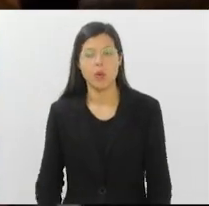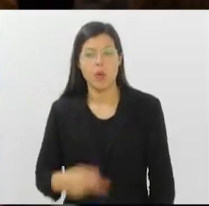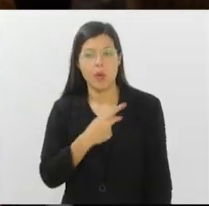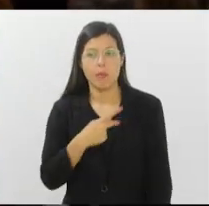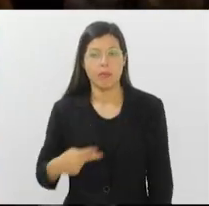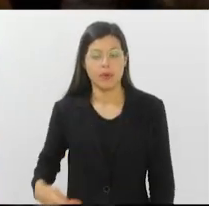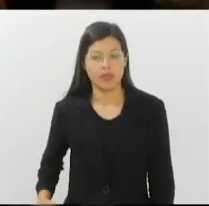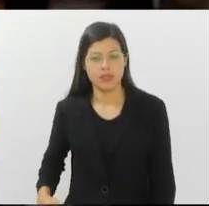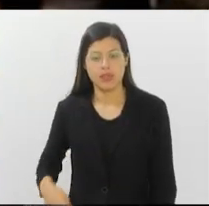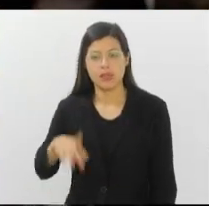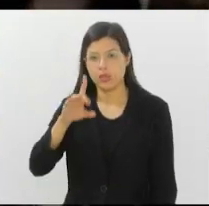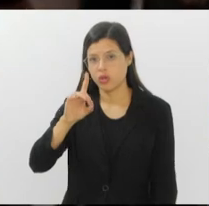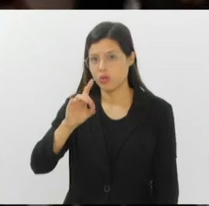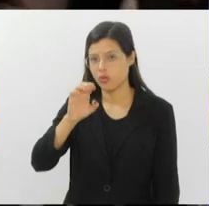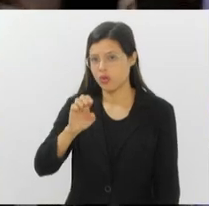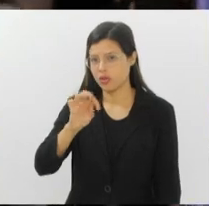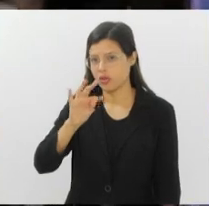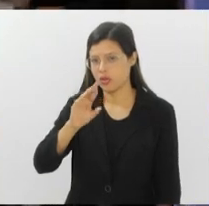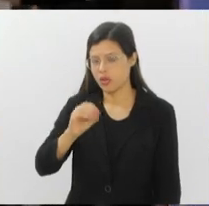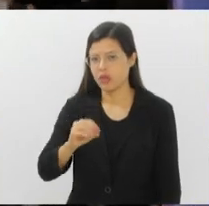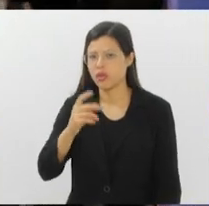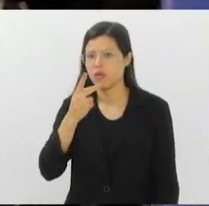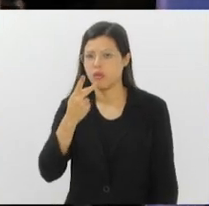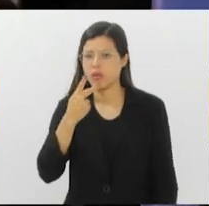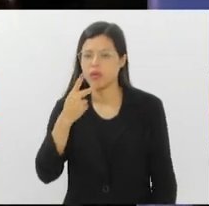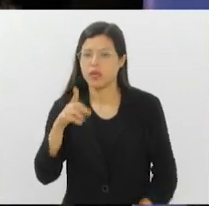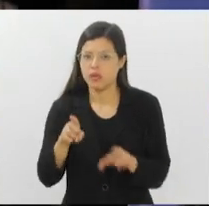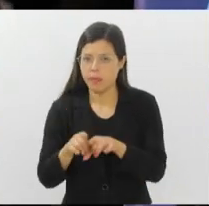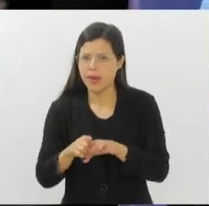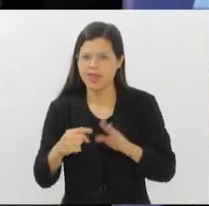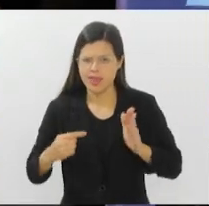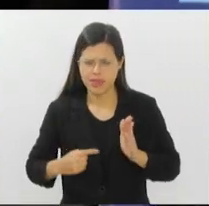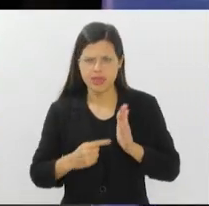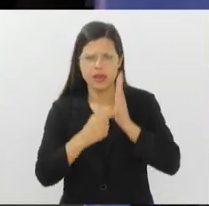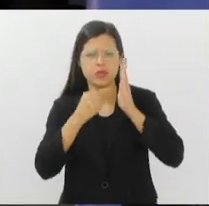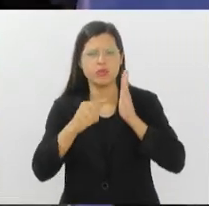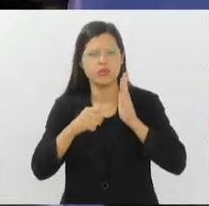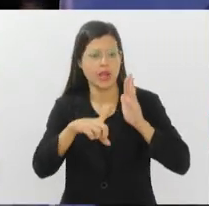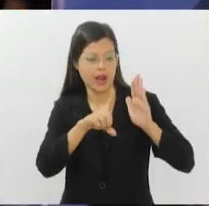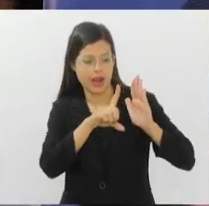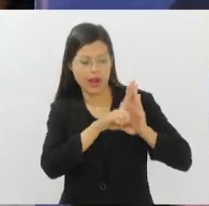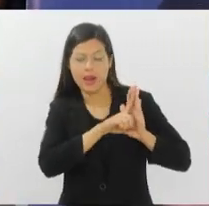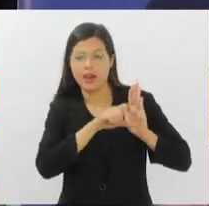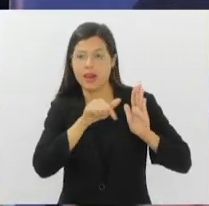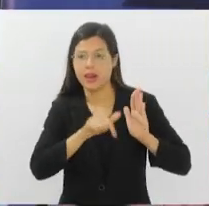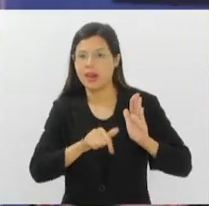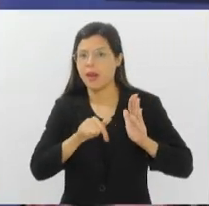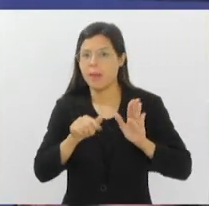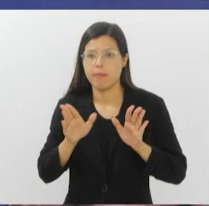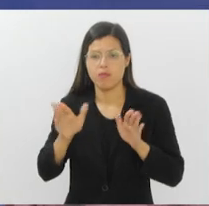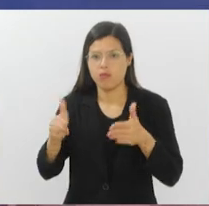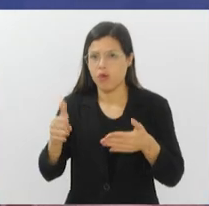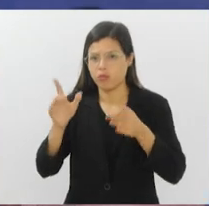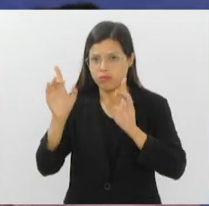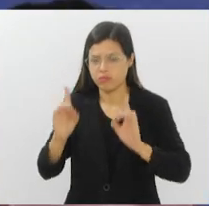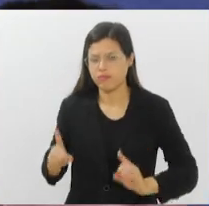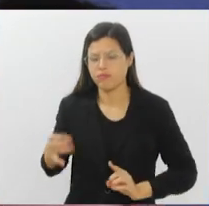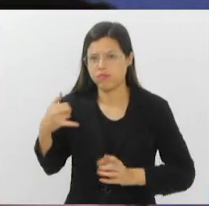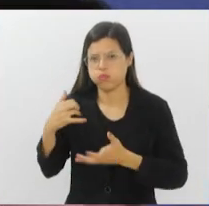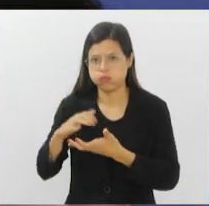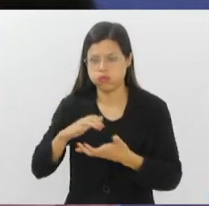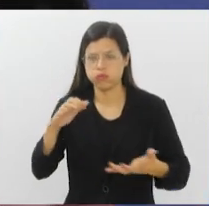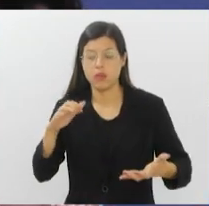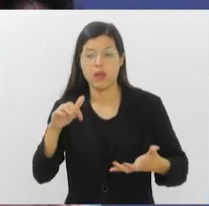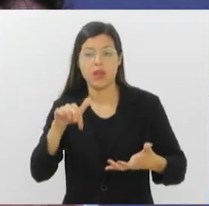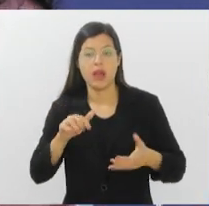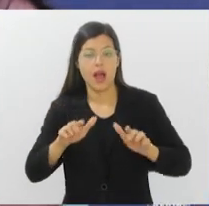informou que também recebe denúncias para o cumprimento da lei de prioridades através da ouvidoria do órgão e destacou que as ações